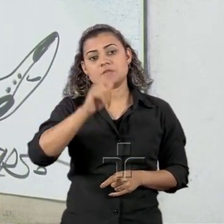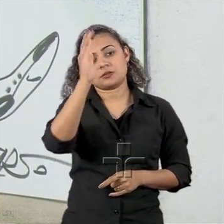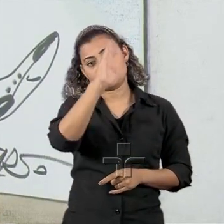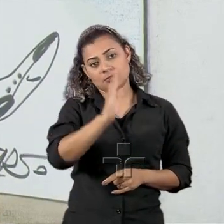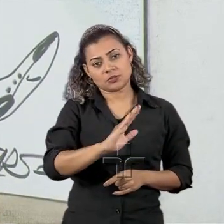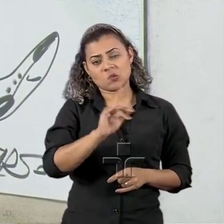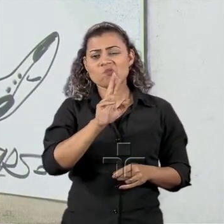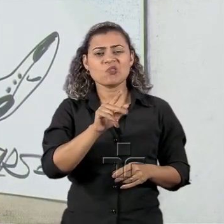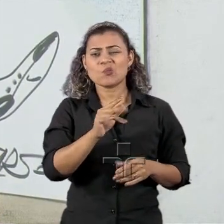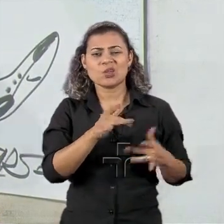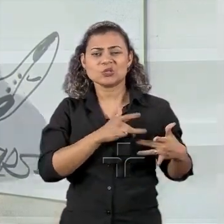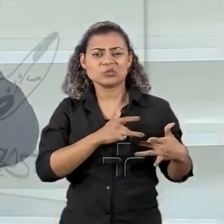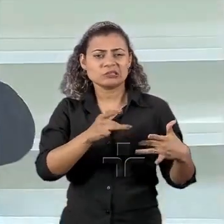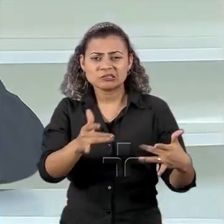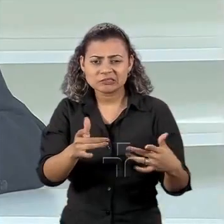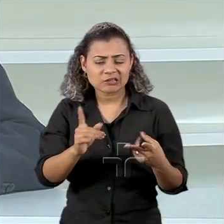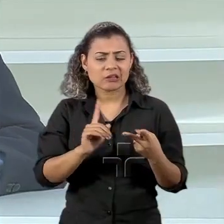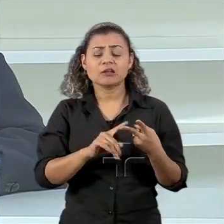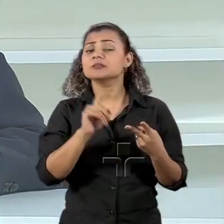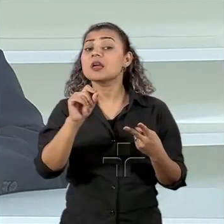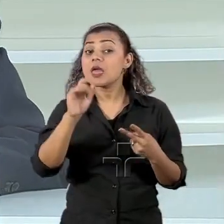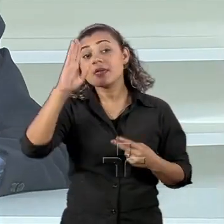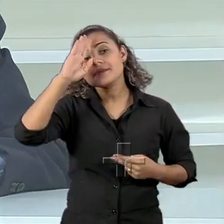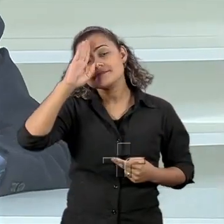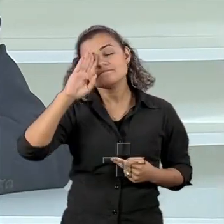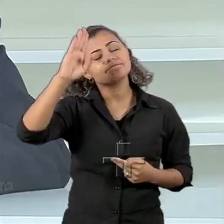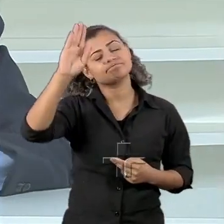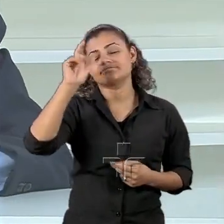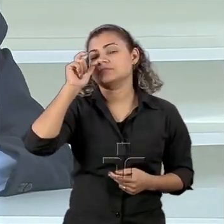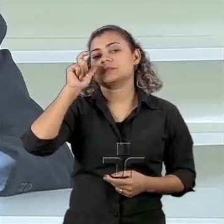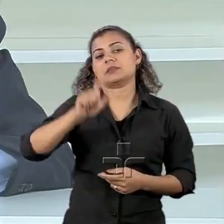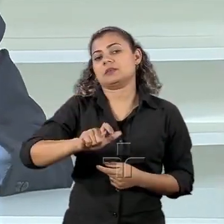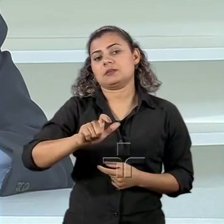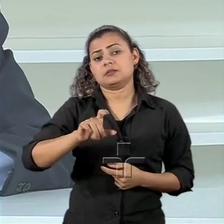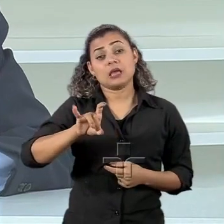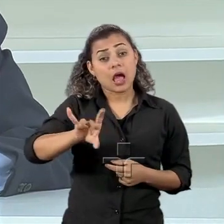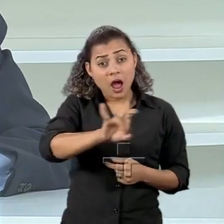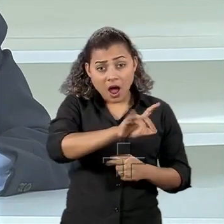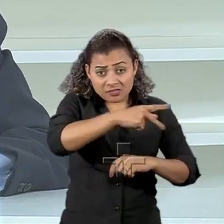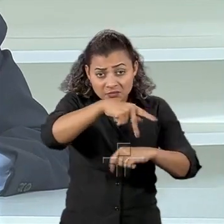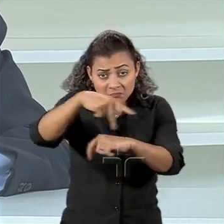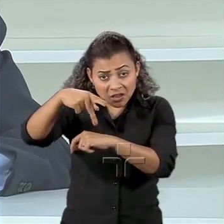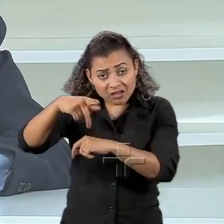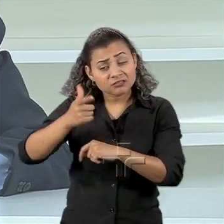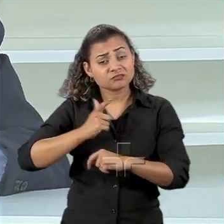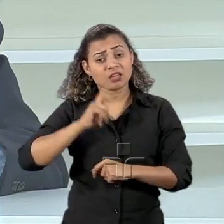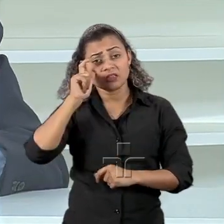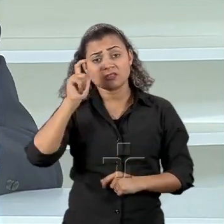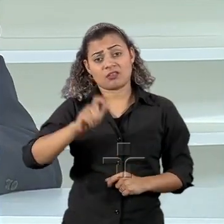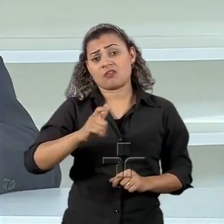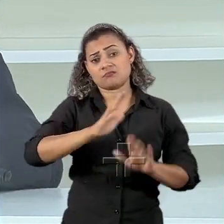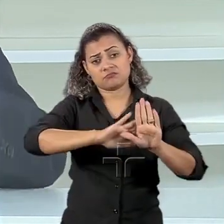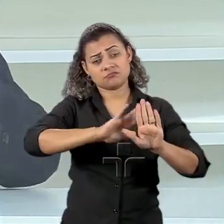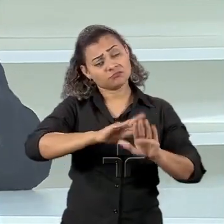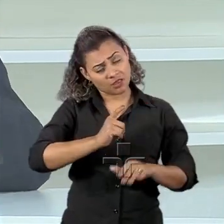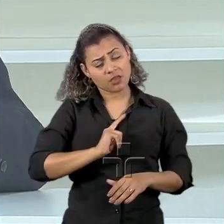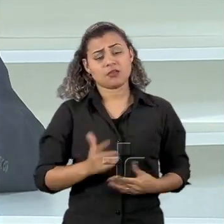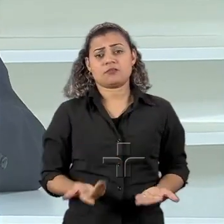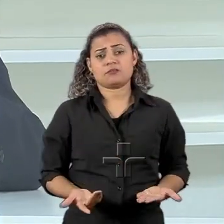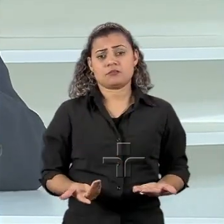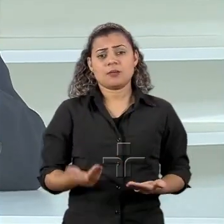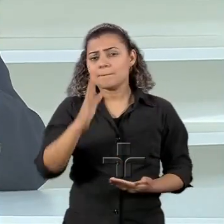solidariedade, é o interesse, cada país tem o seu interesse. Qual é o interesse do Brasil? Então, eu acho que a